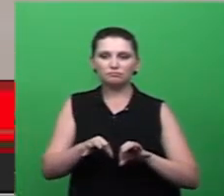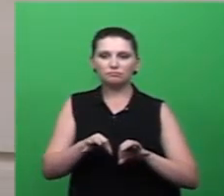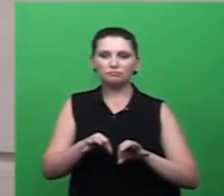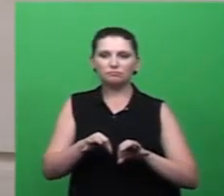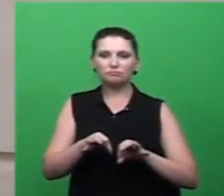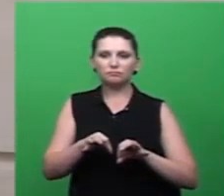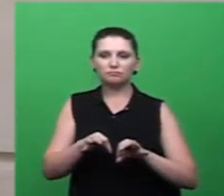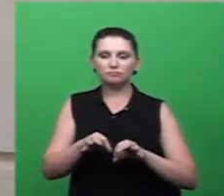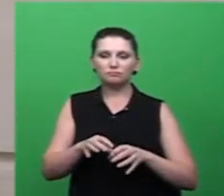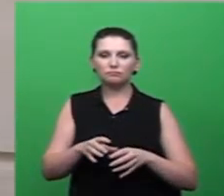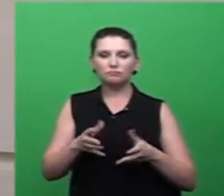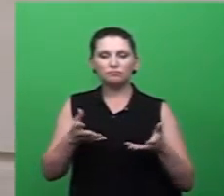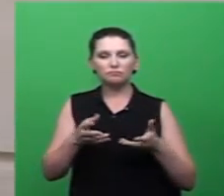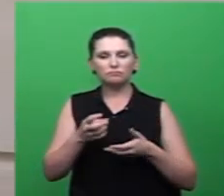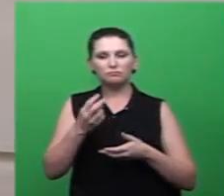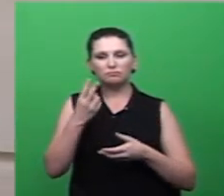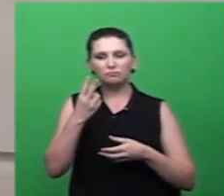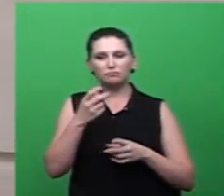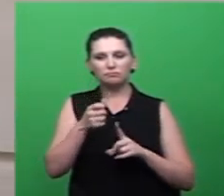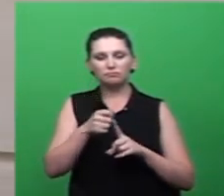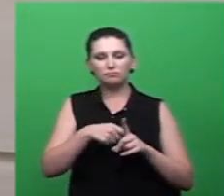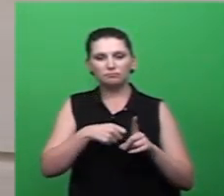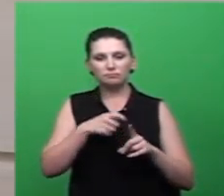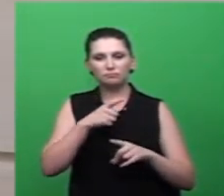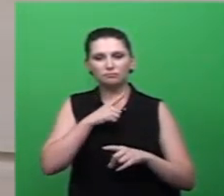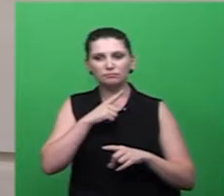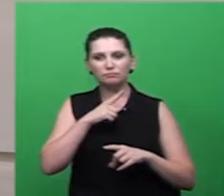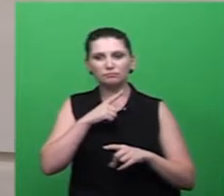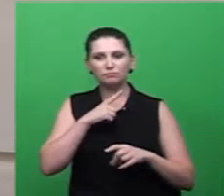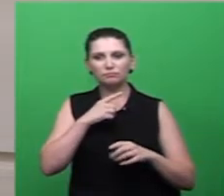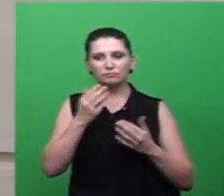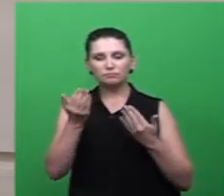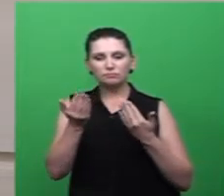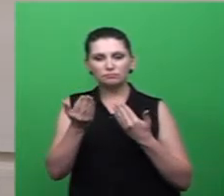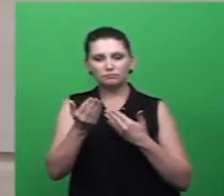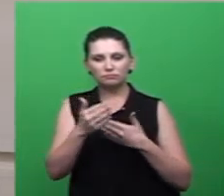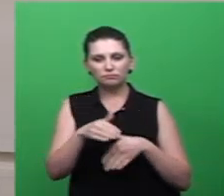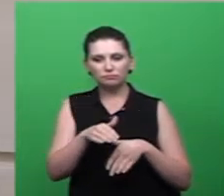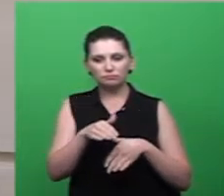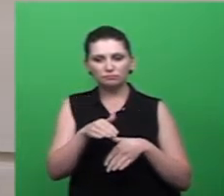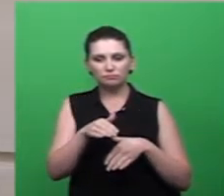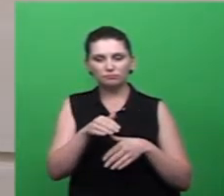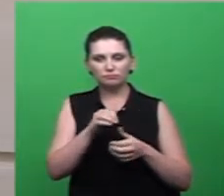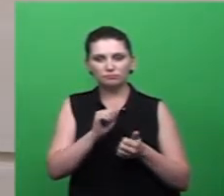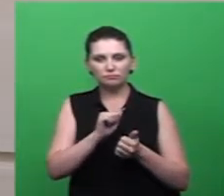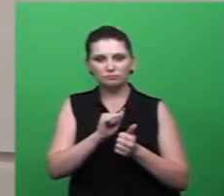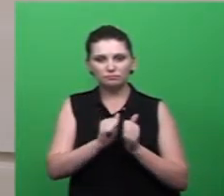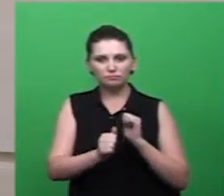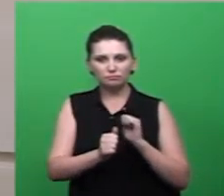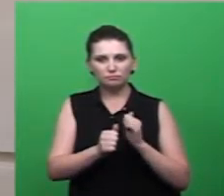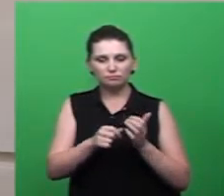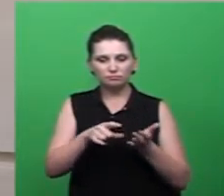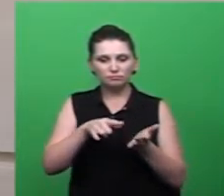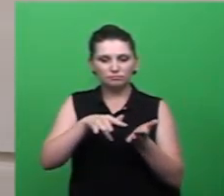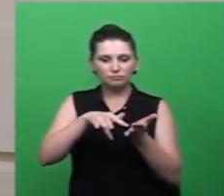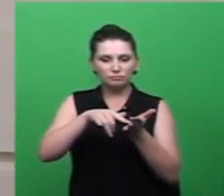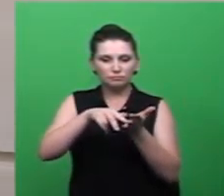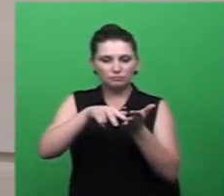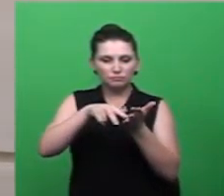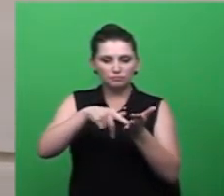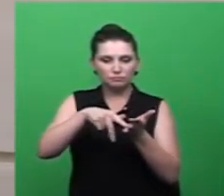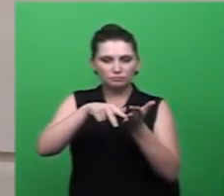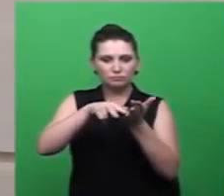Há dois meses atrás, houve um campeonato de skate aqui e vieram pessoas de toda Santa